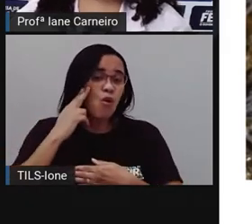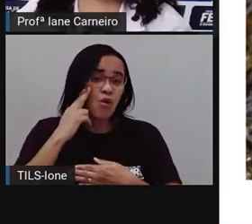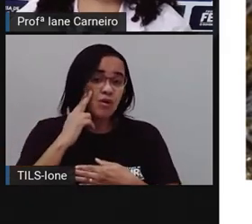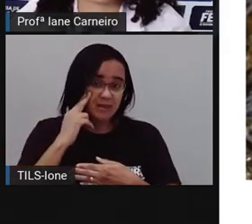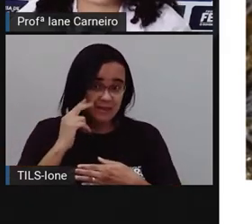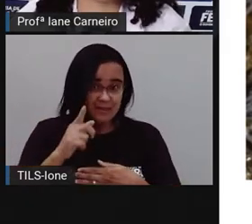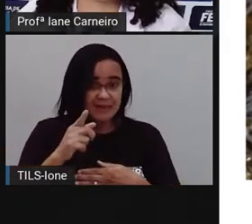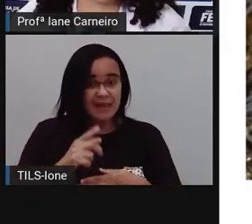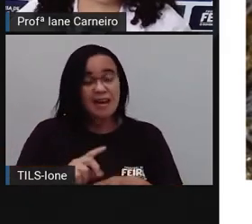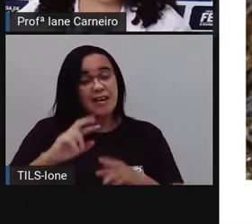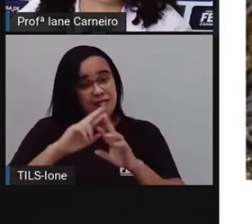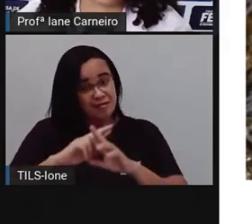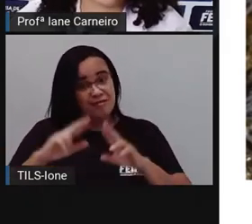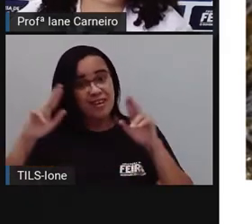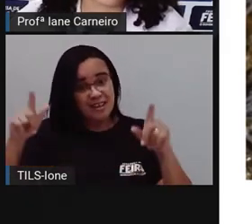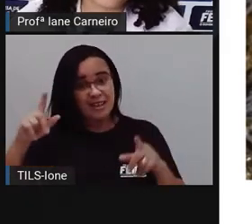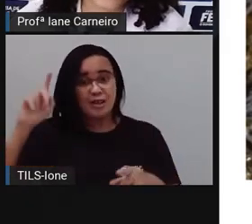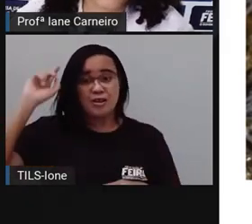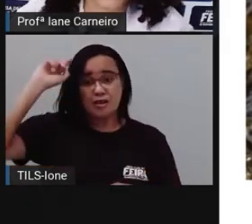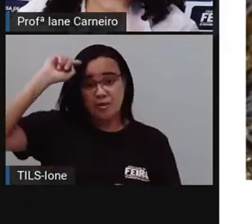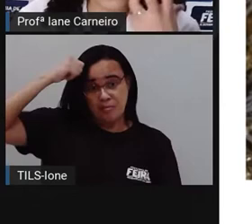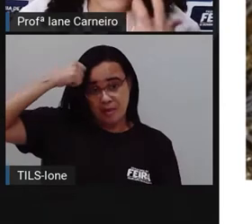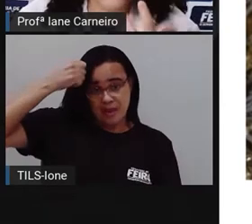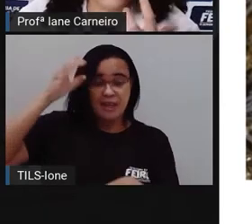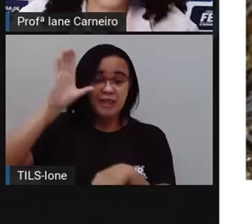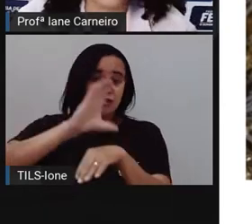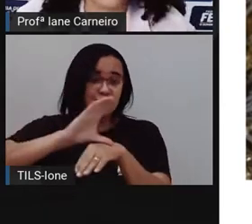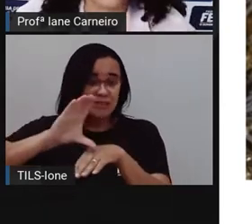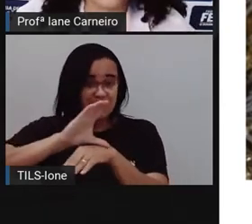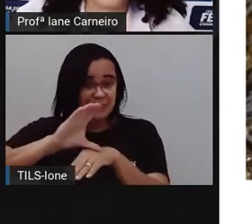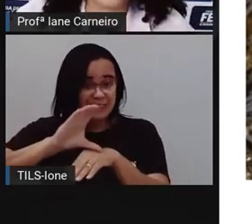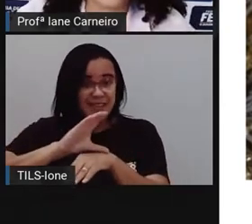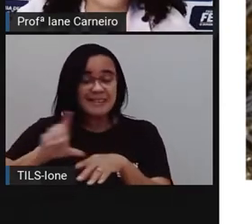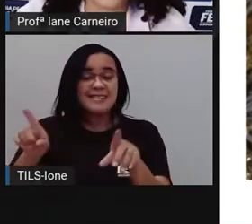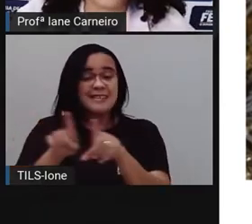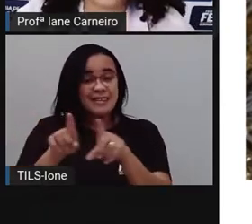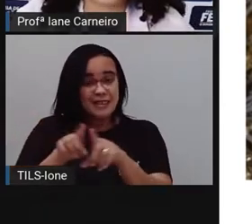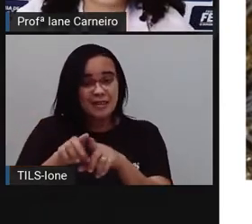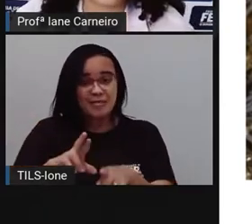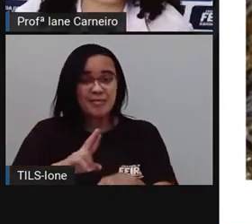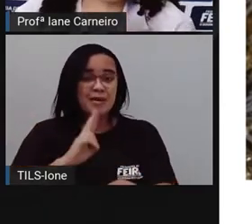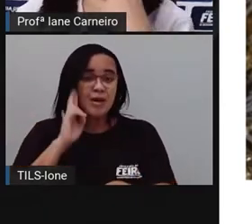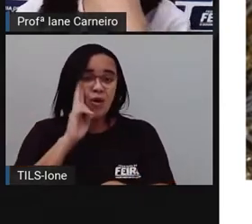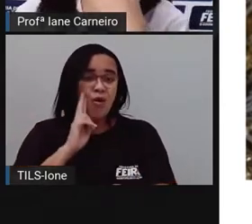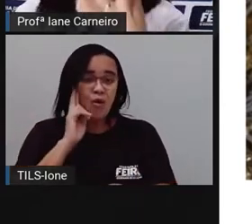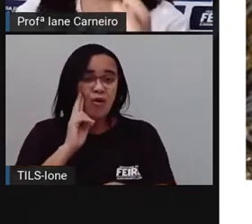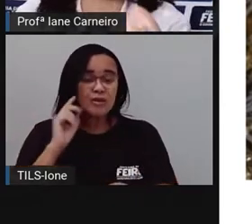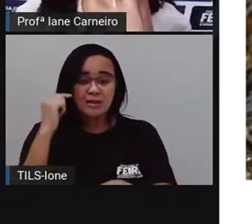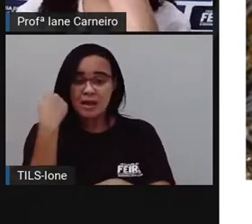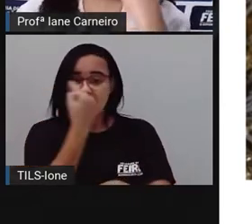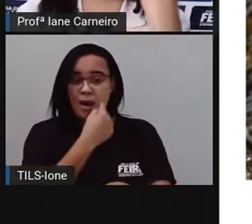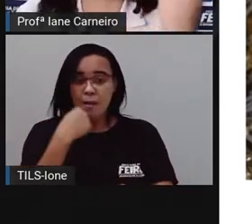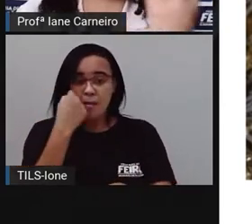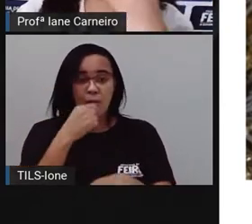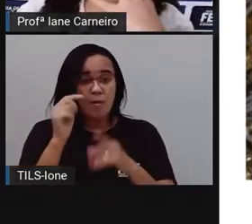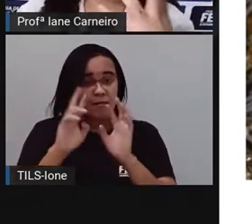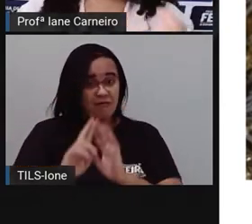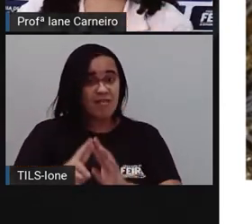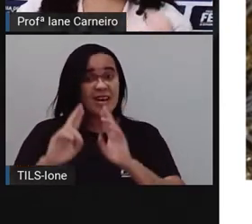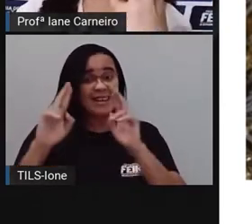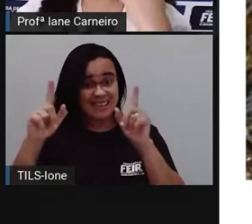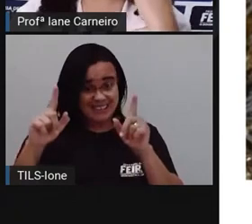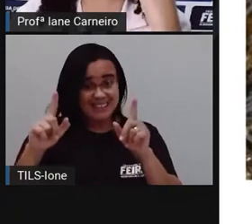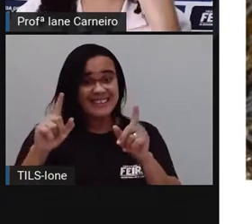acinzentados ou meio avermelhados. Como esse aqui, meio rosadinho. Olha só o formato, ó, da boca, né, do fundo. Da